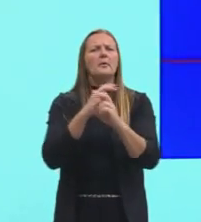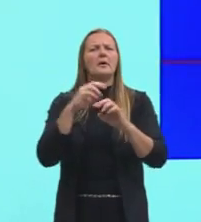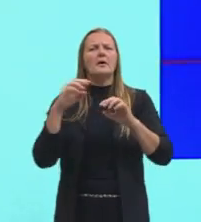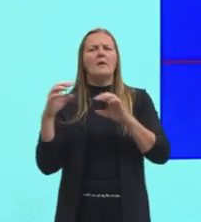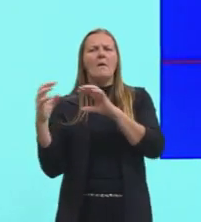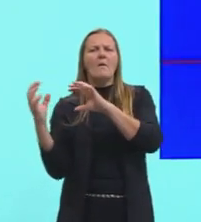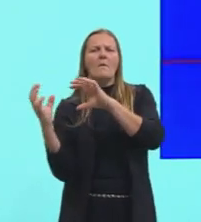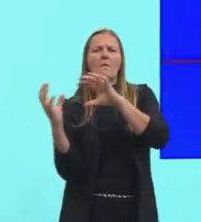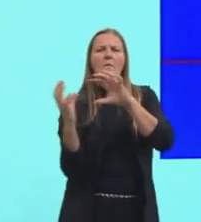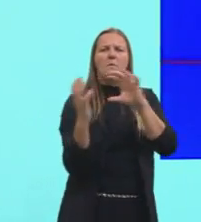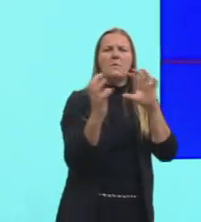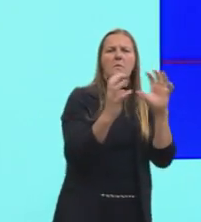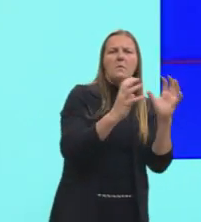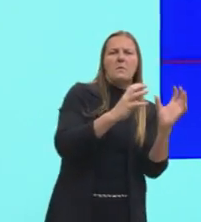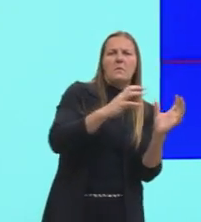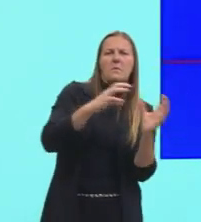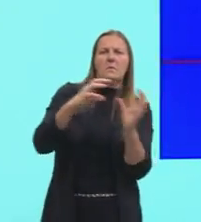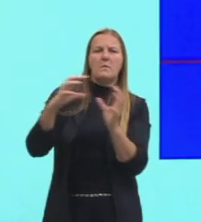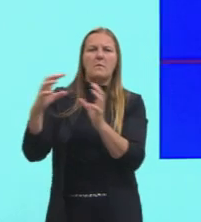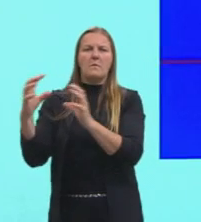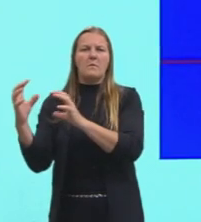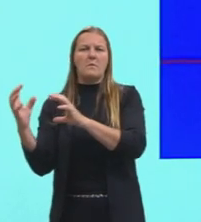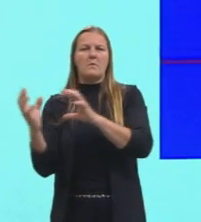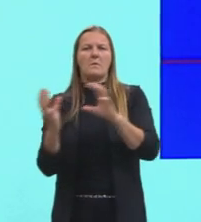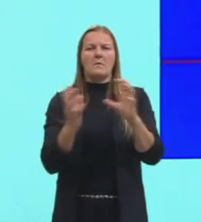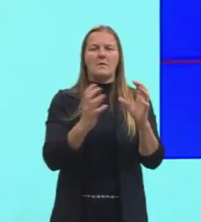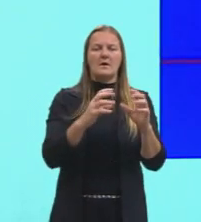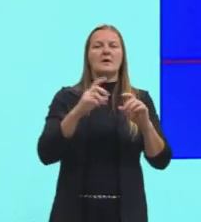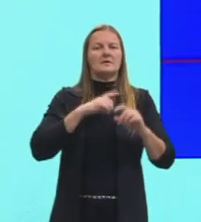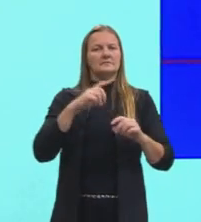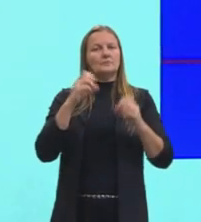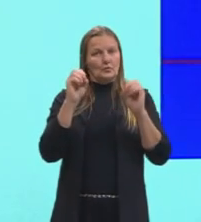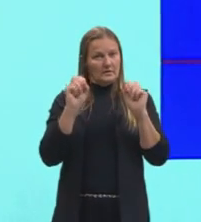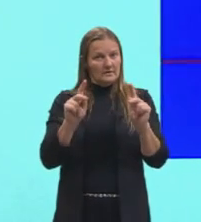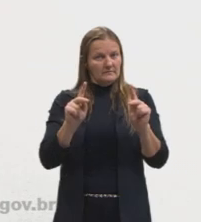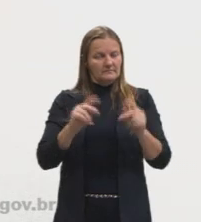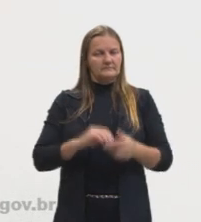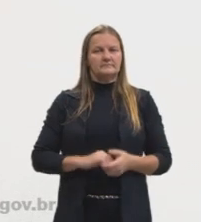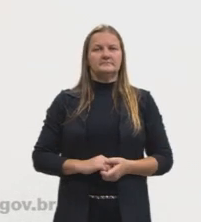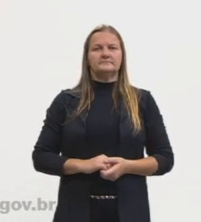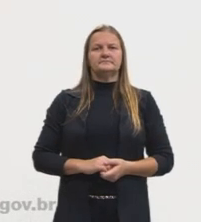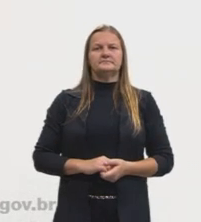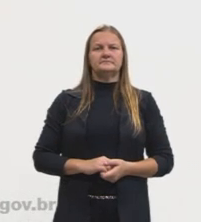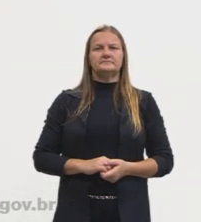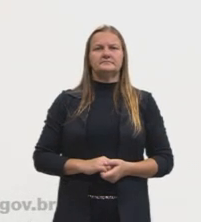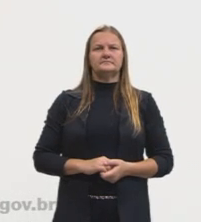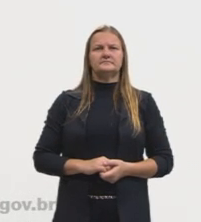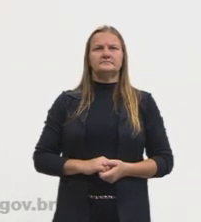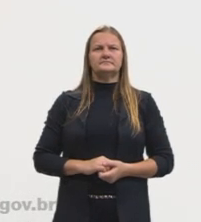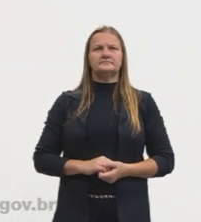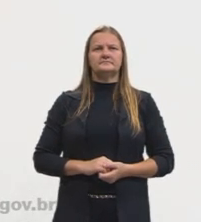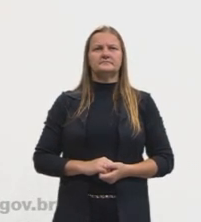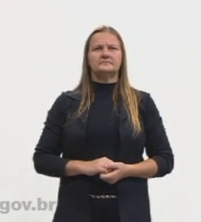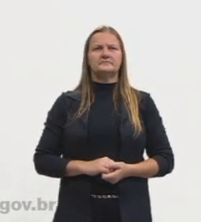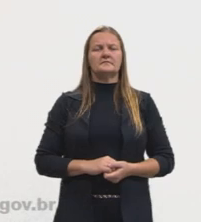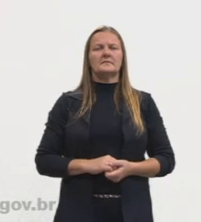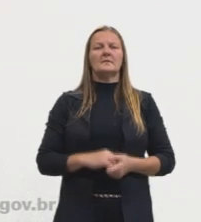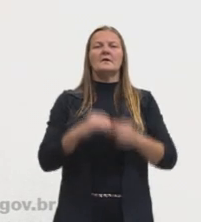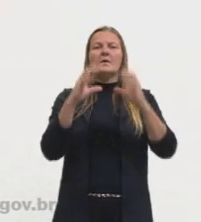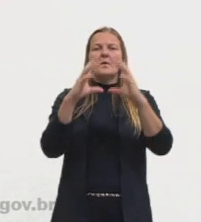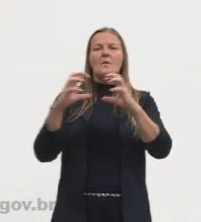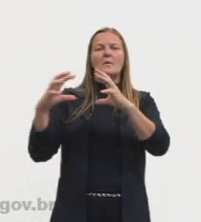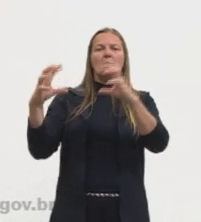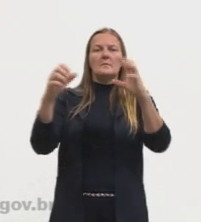oeste também. Aí a gente chama de célula de volta. Tá, meninos e meninas? Feito Corioli, faz com que essas massas de ar